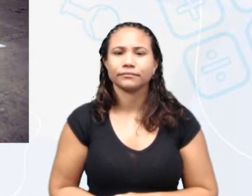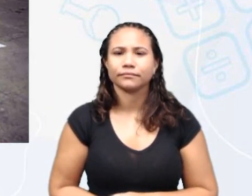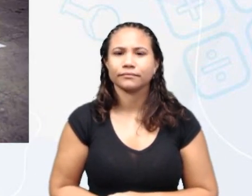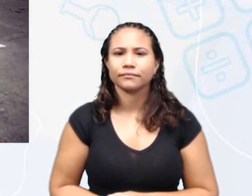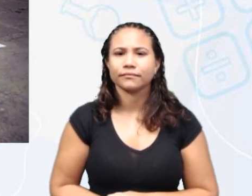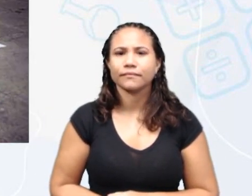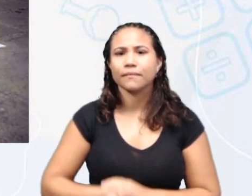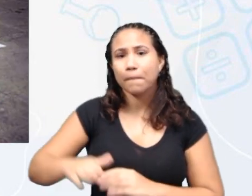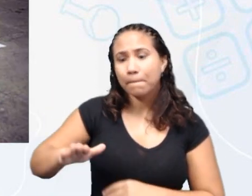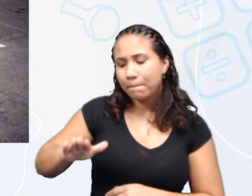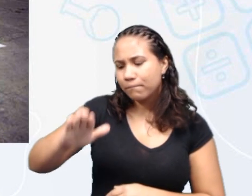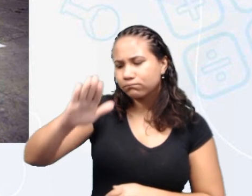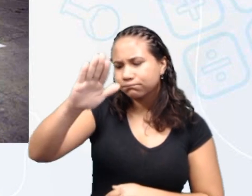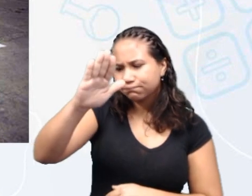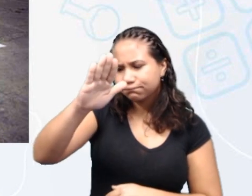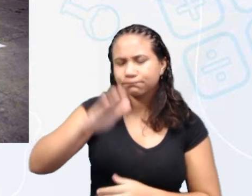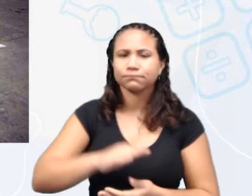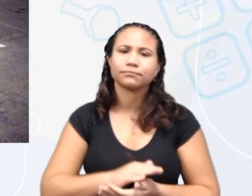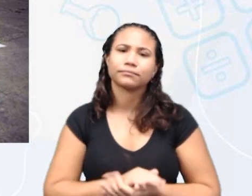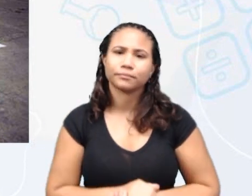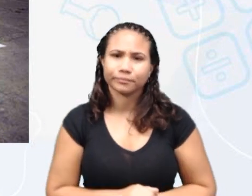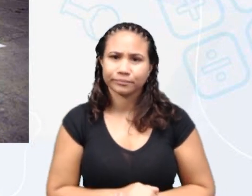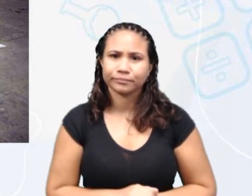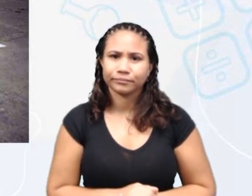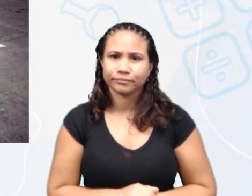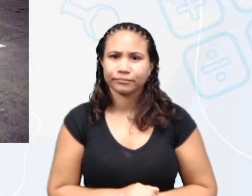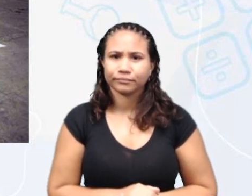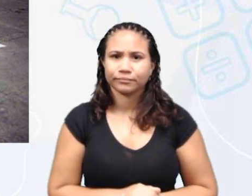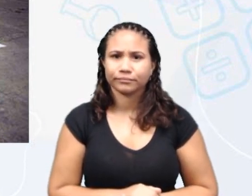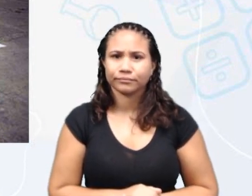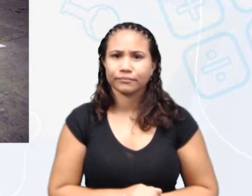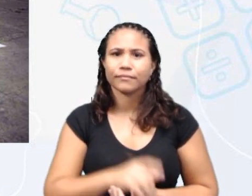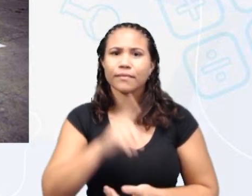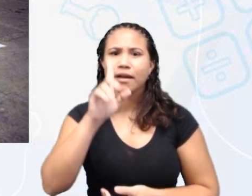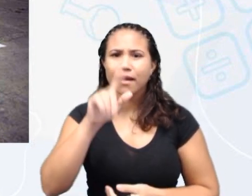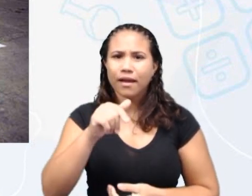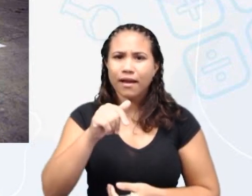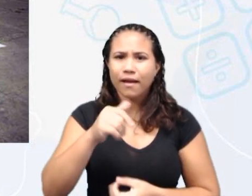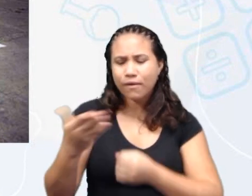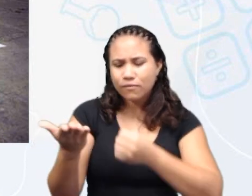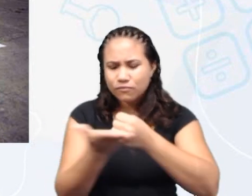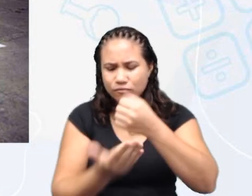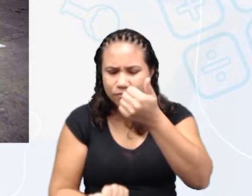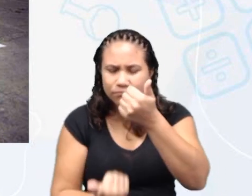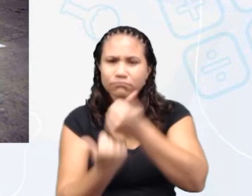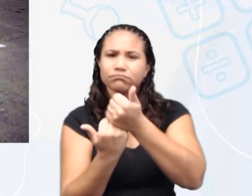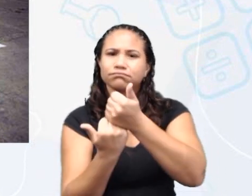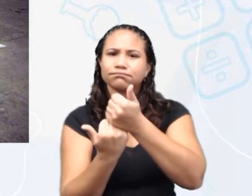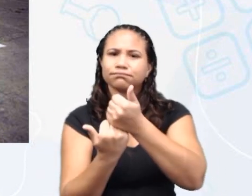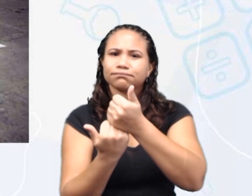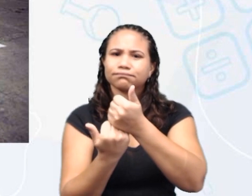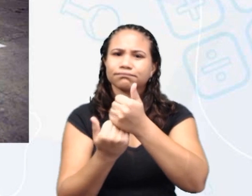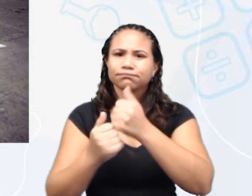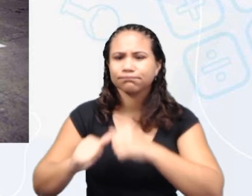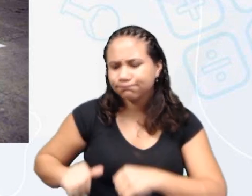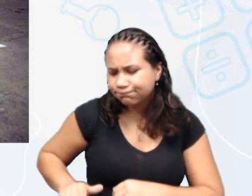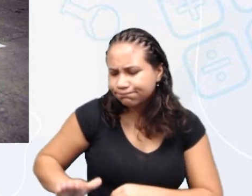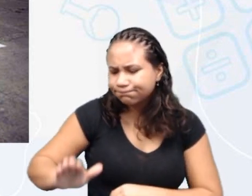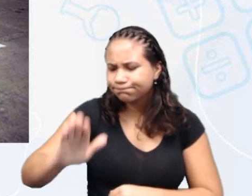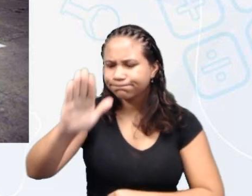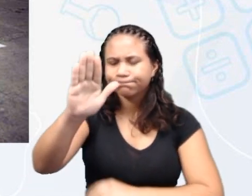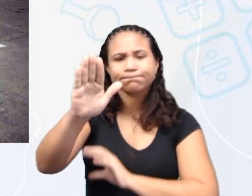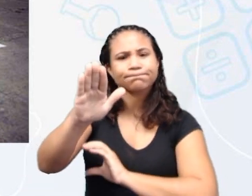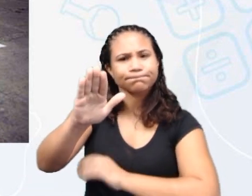Plano inclinado. É uma superfície que forma um ângulo com outra